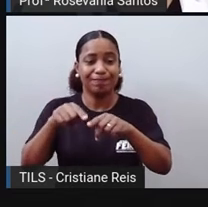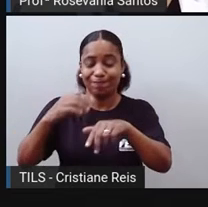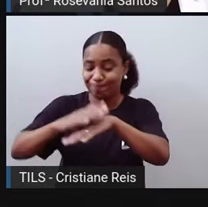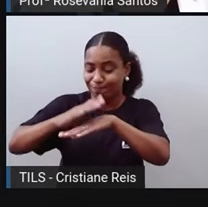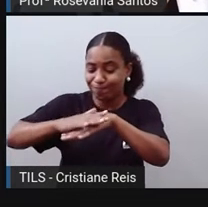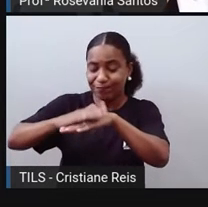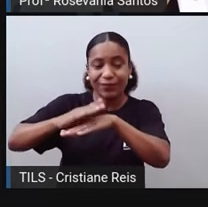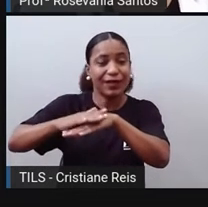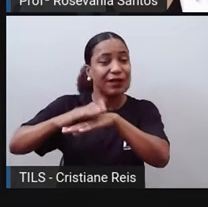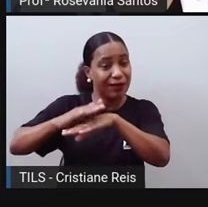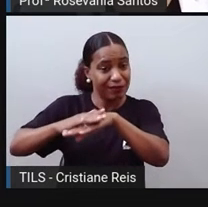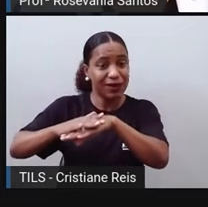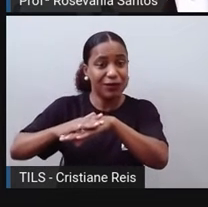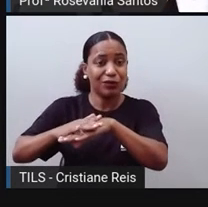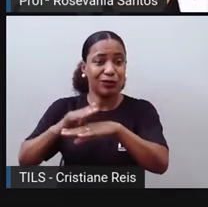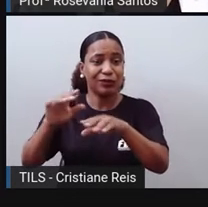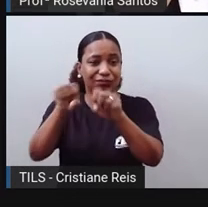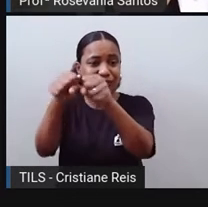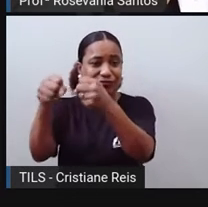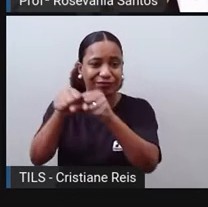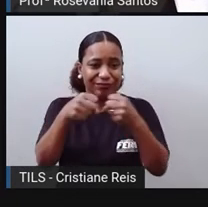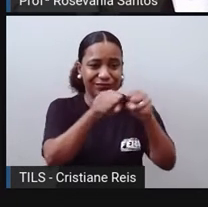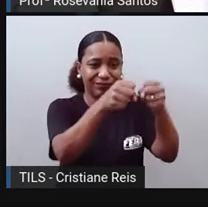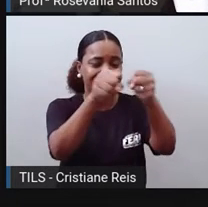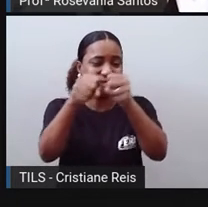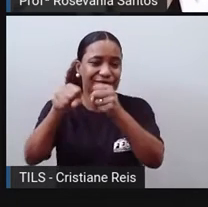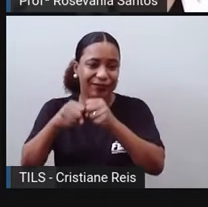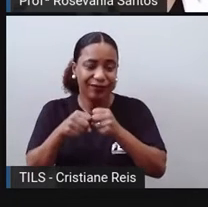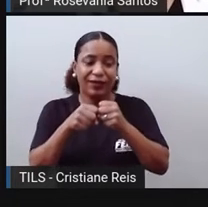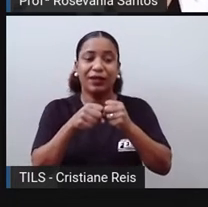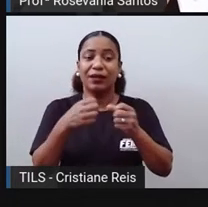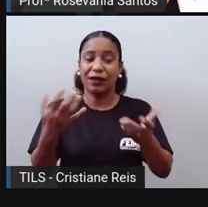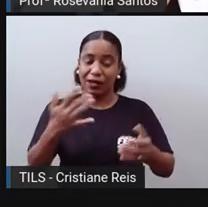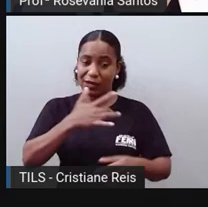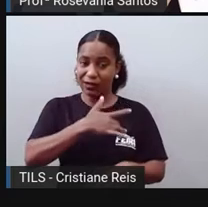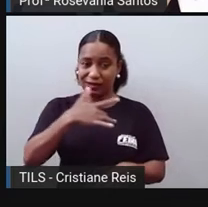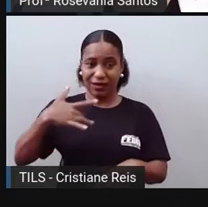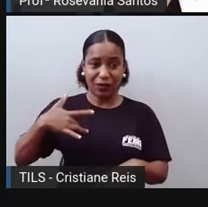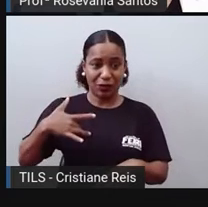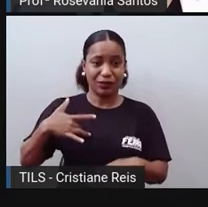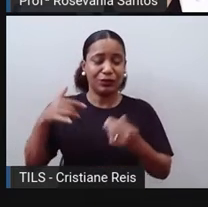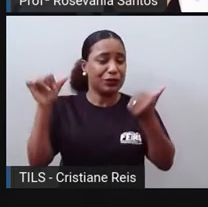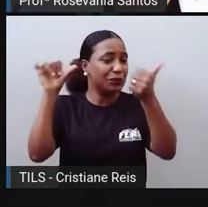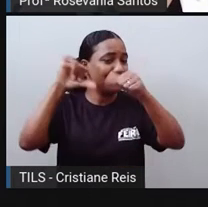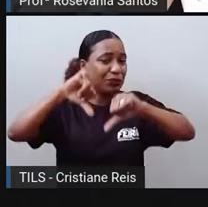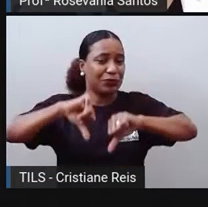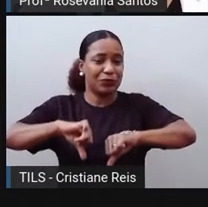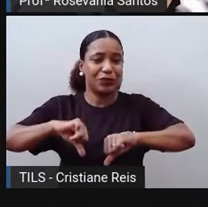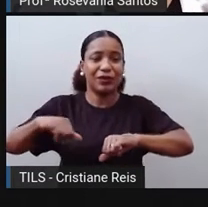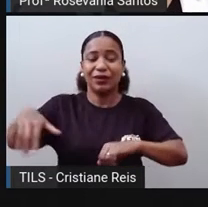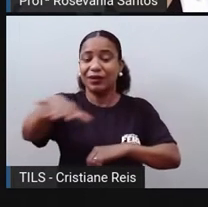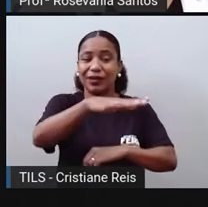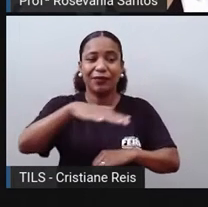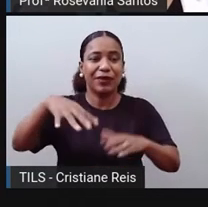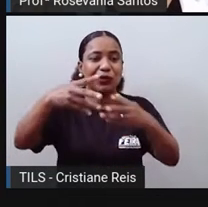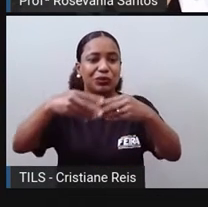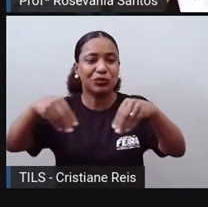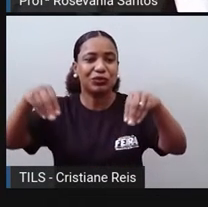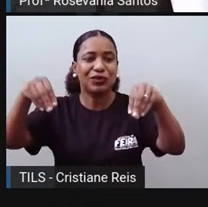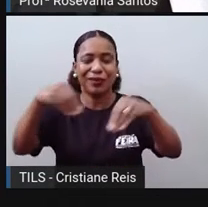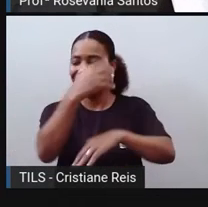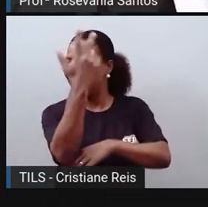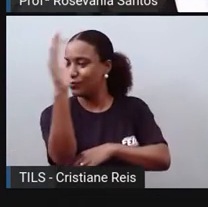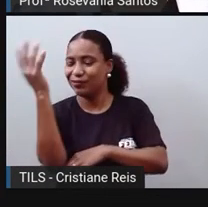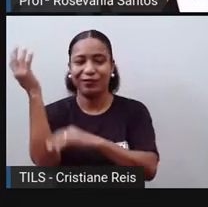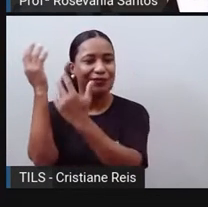muito nocivas, não só para a saúde humana, mas também para o ambiente, que aí vai contaminar o solo, vai contaminar as plantas, vai